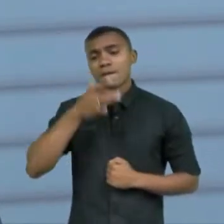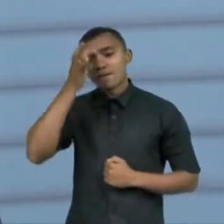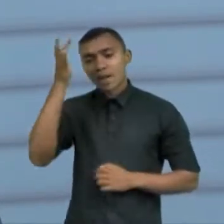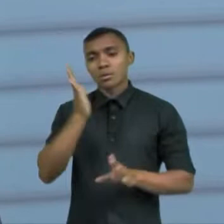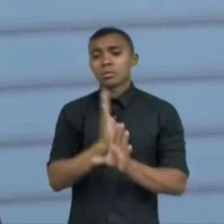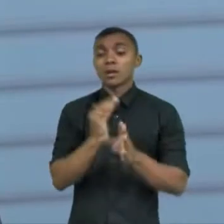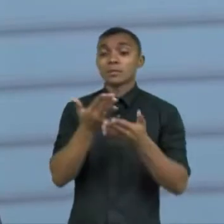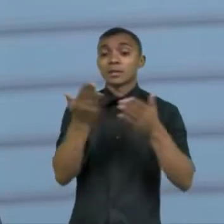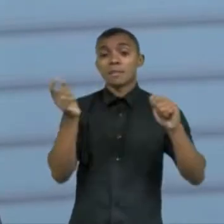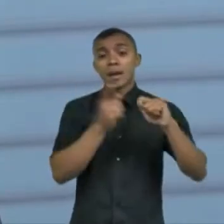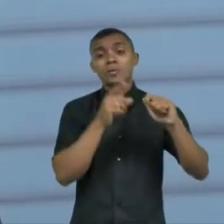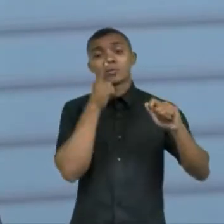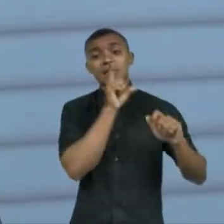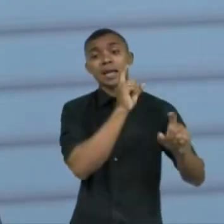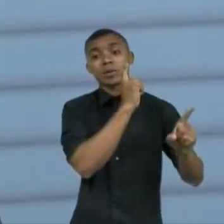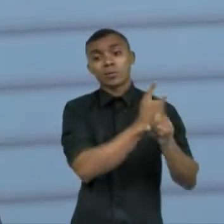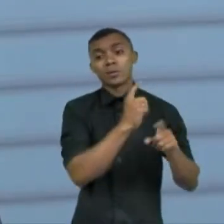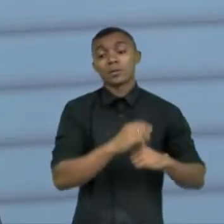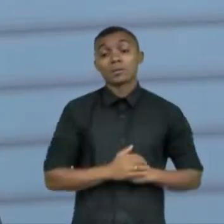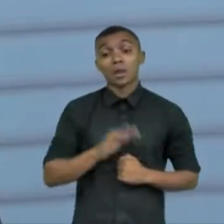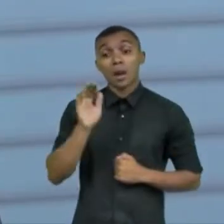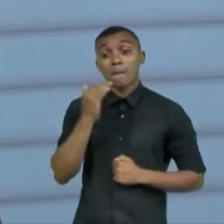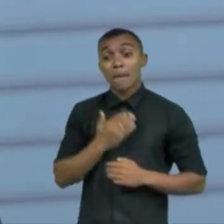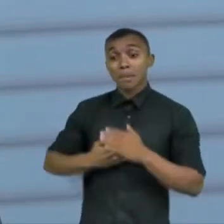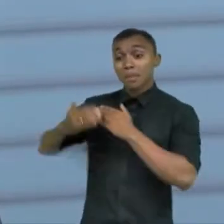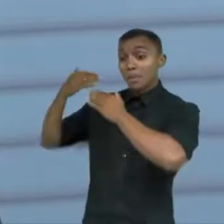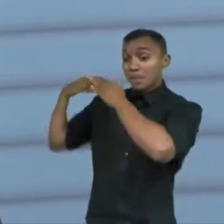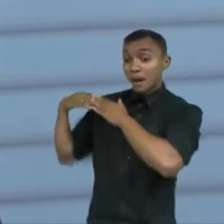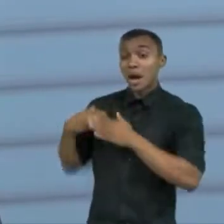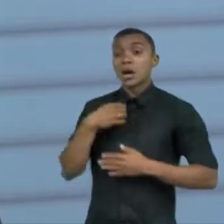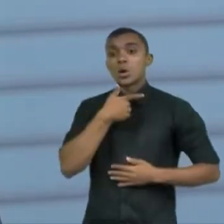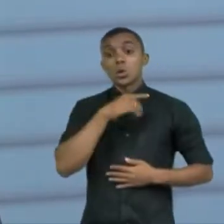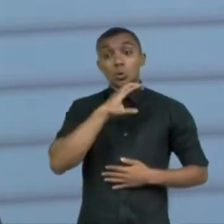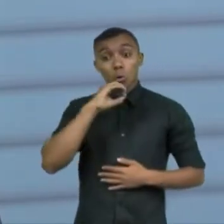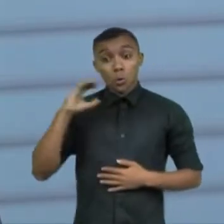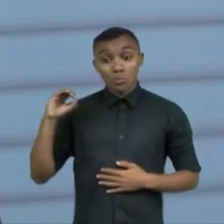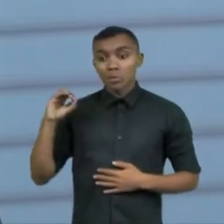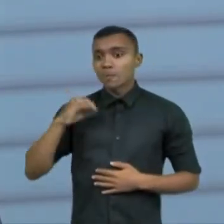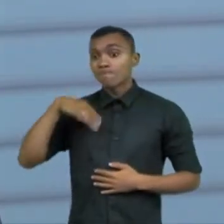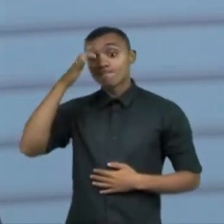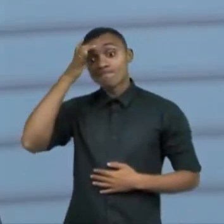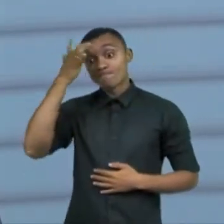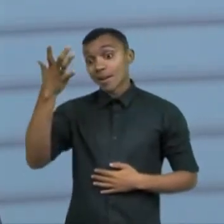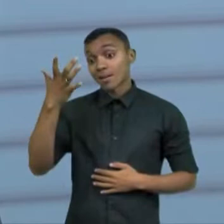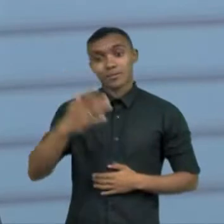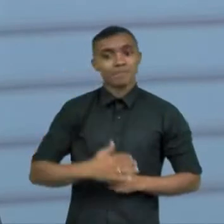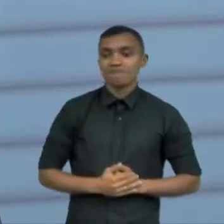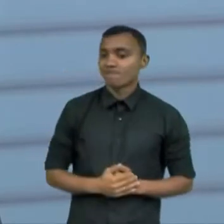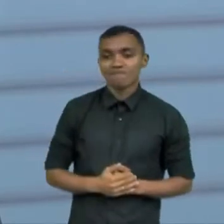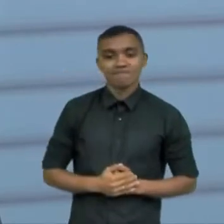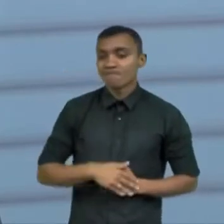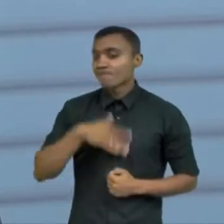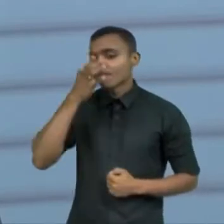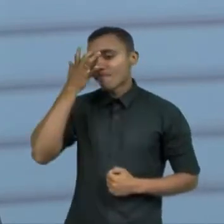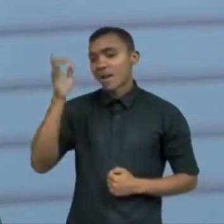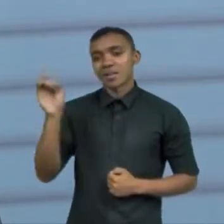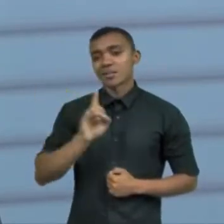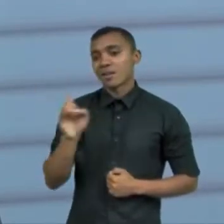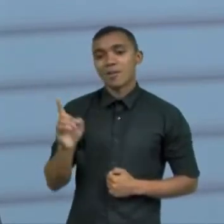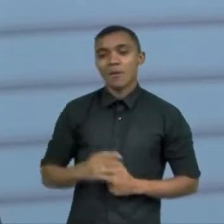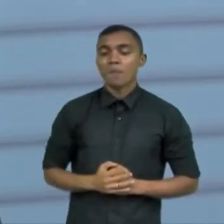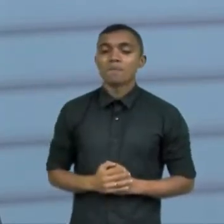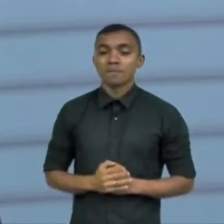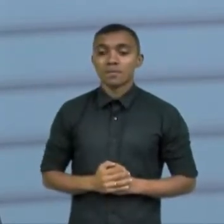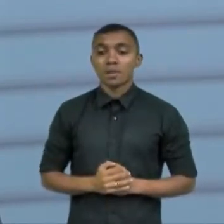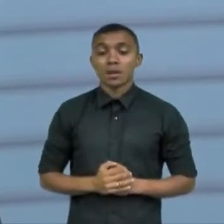diagnosticar mas naquela época em 2000 não era tão fácil assim então e eu não